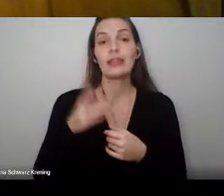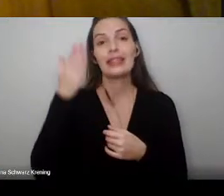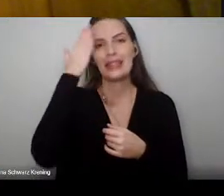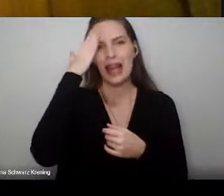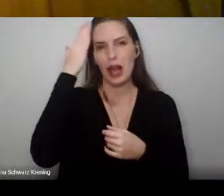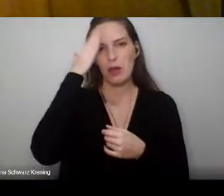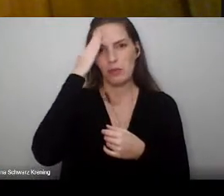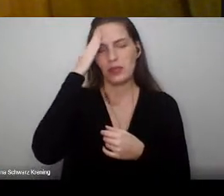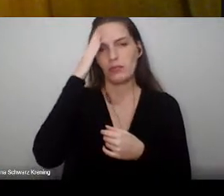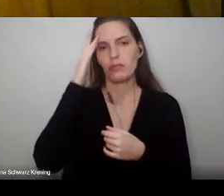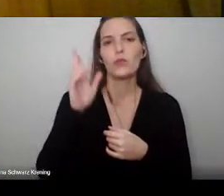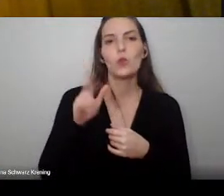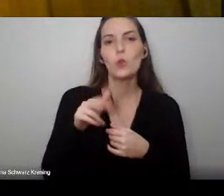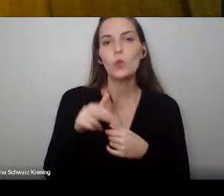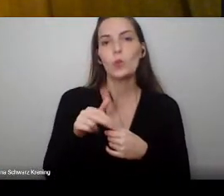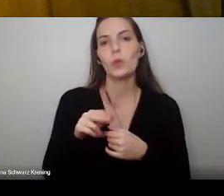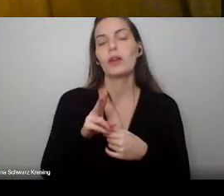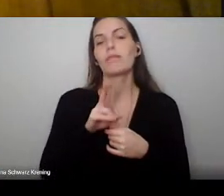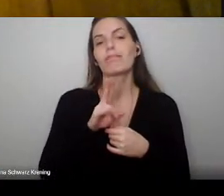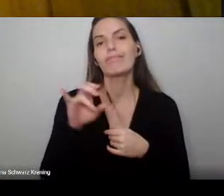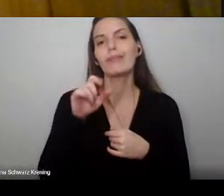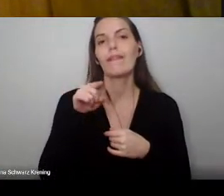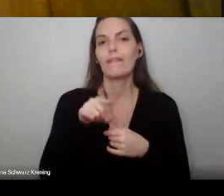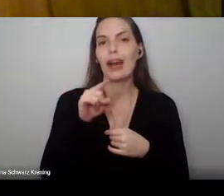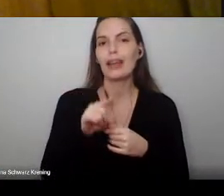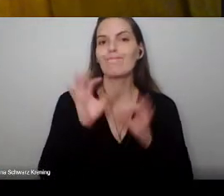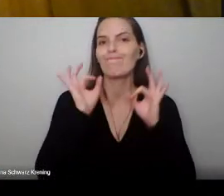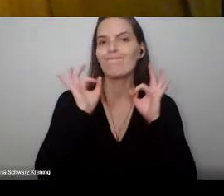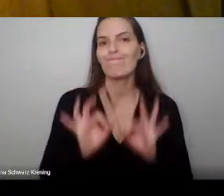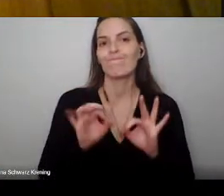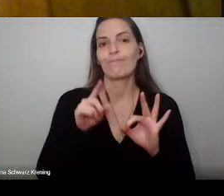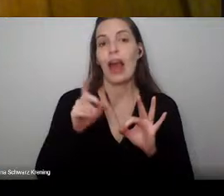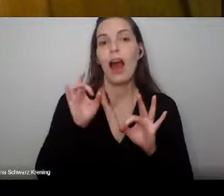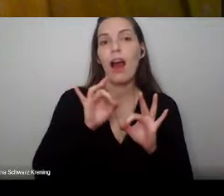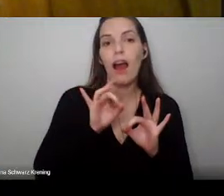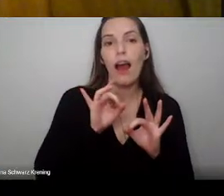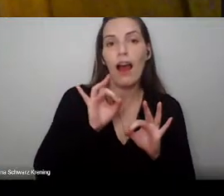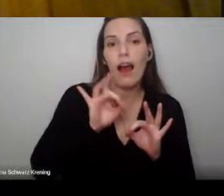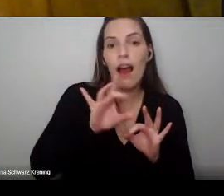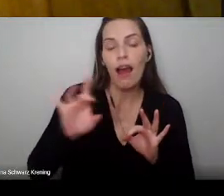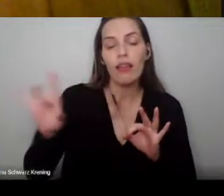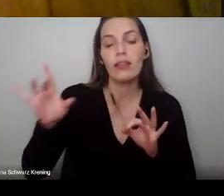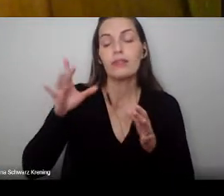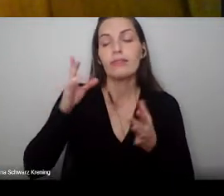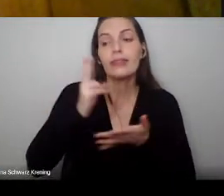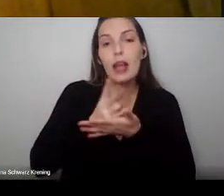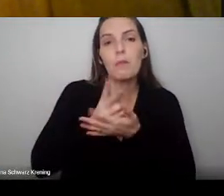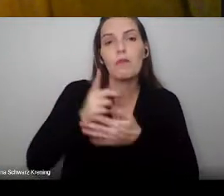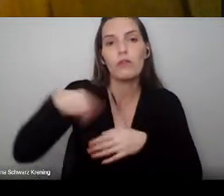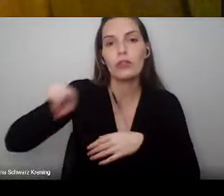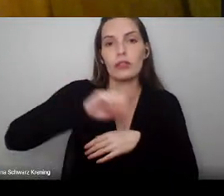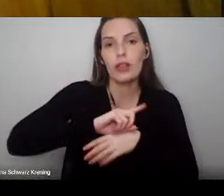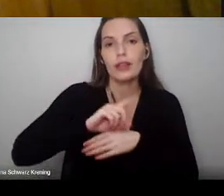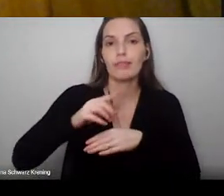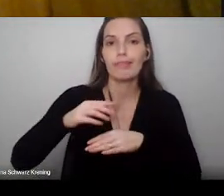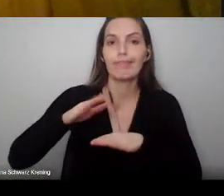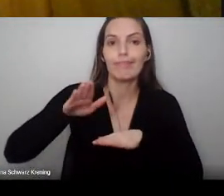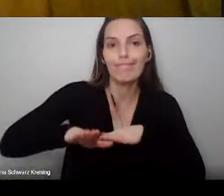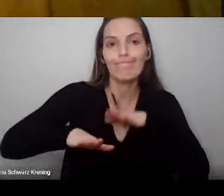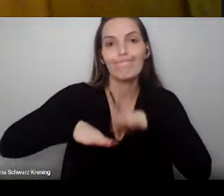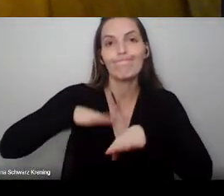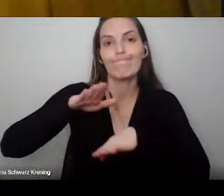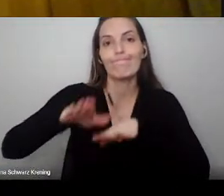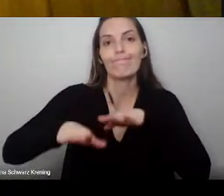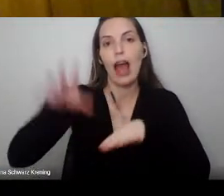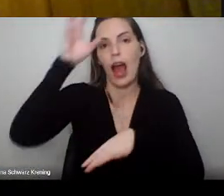nenhuma será. Cada passo de vocês é um passo de aprendizado. Os degraus das nossas